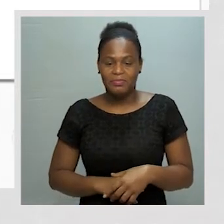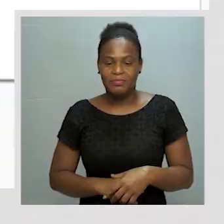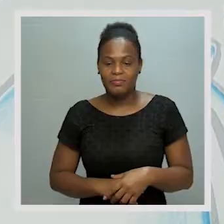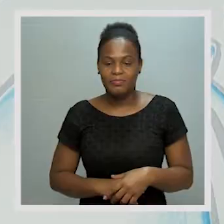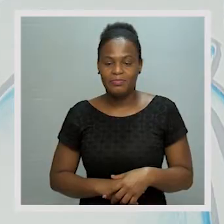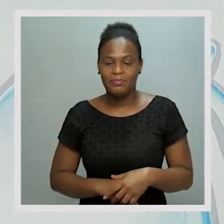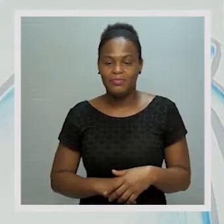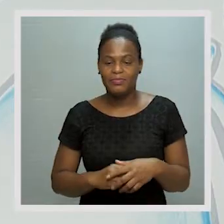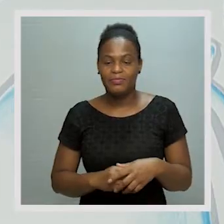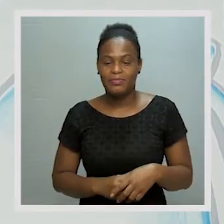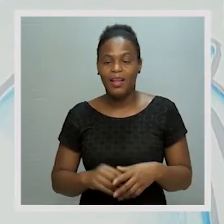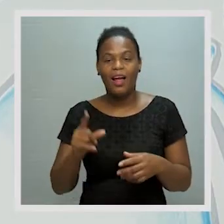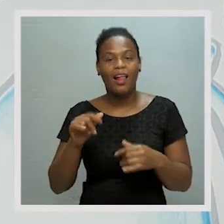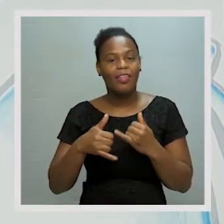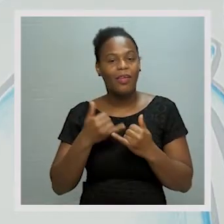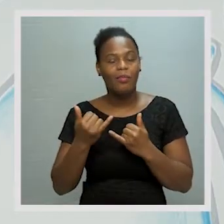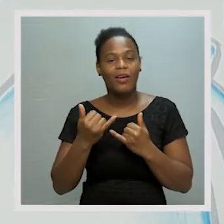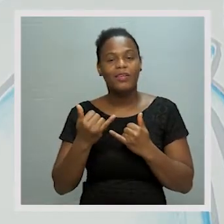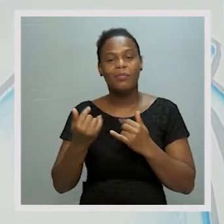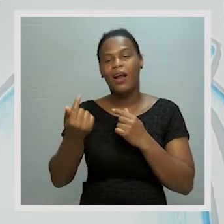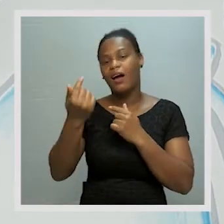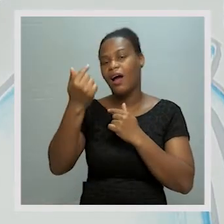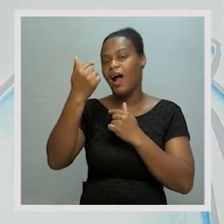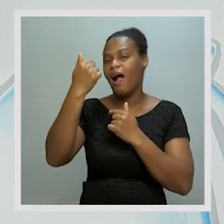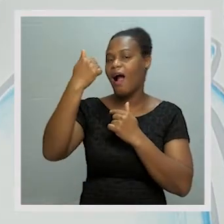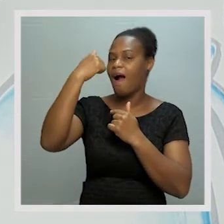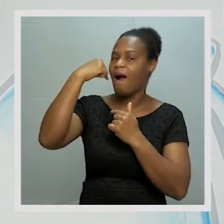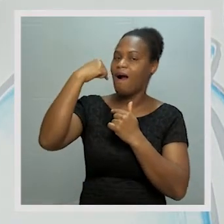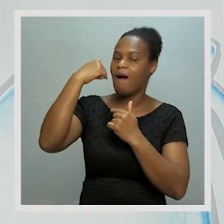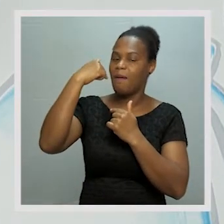E também devemos escovar a parte interior dos dentes.